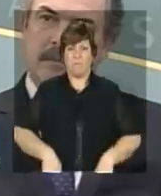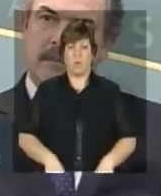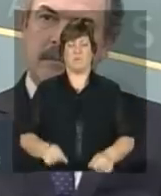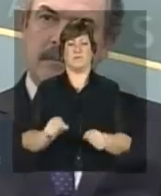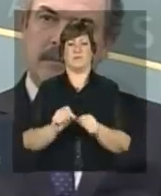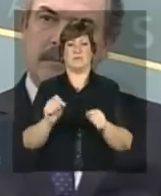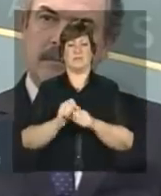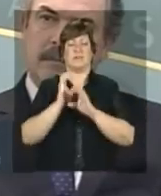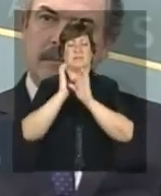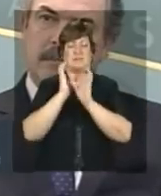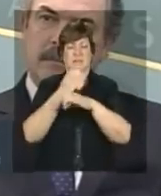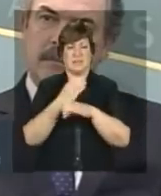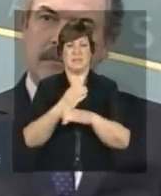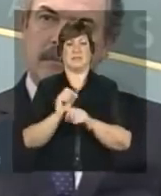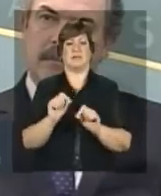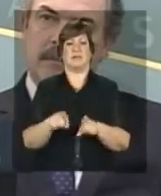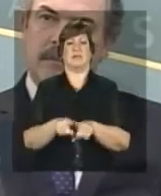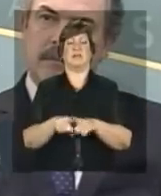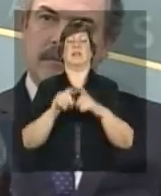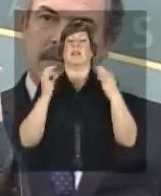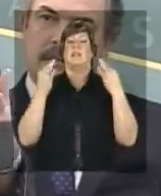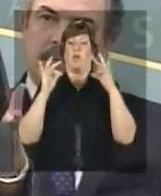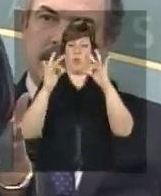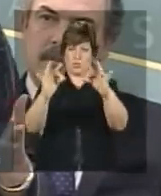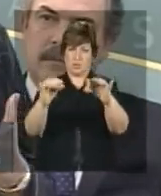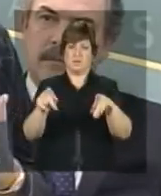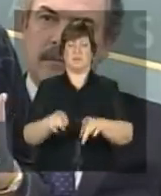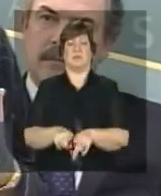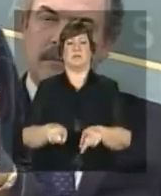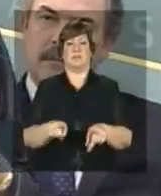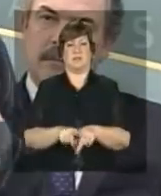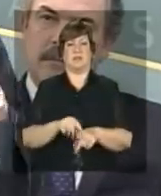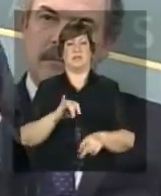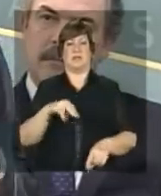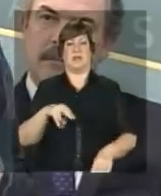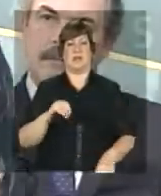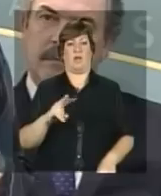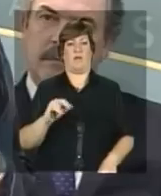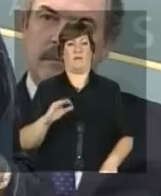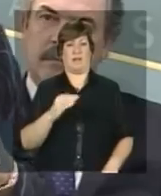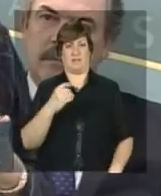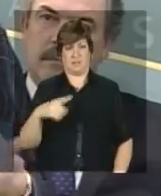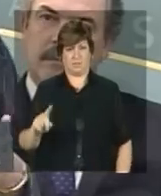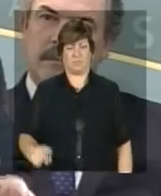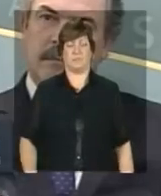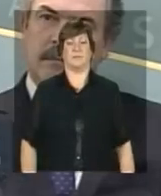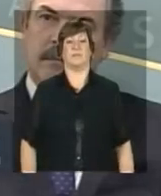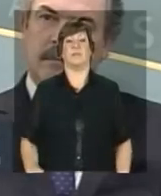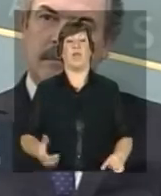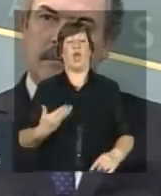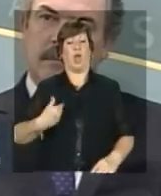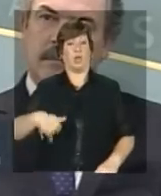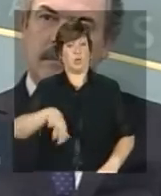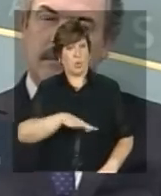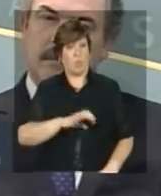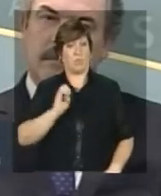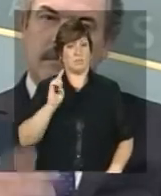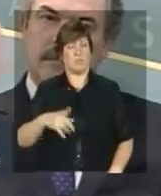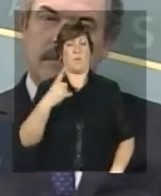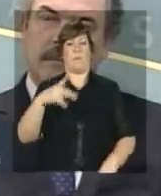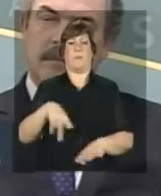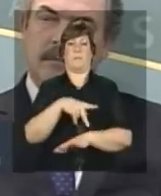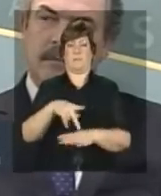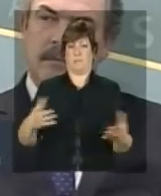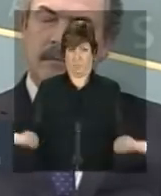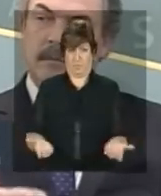ciência, seja capaz de produzir tecnologia e seja capaz de inovar. Nós somos um país